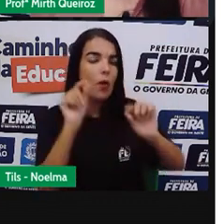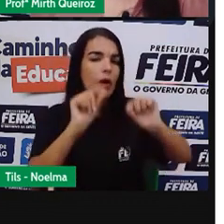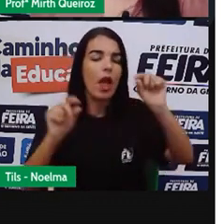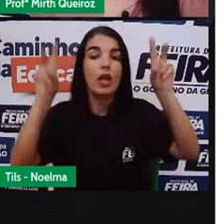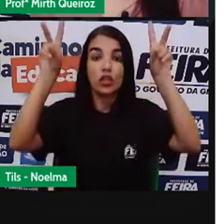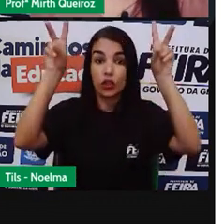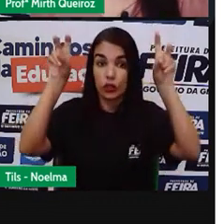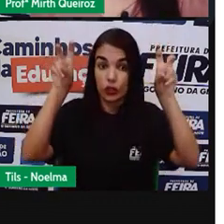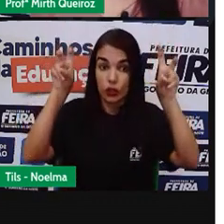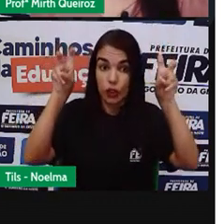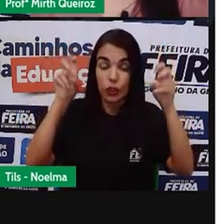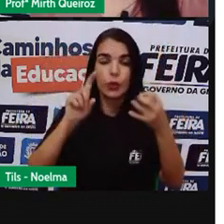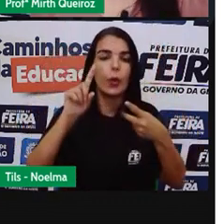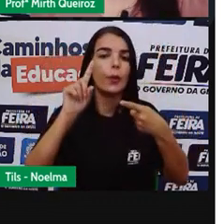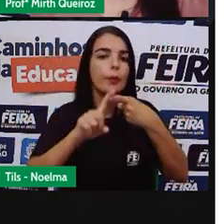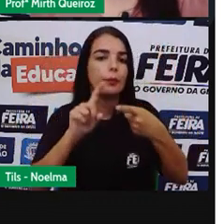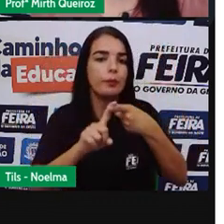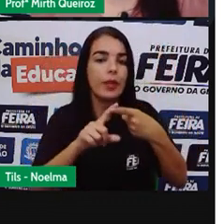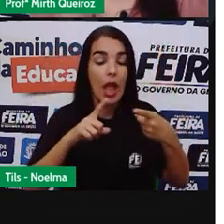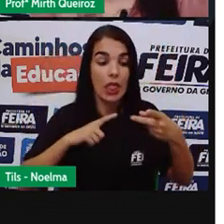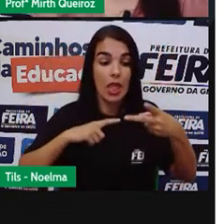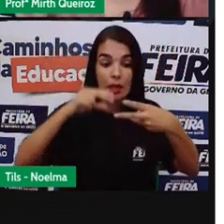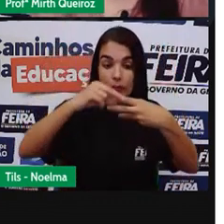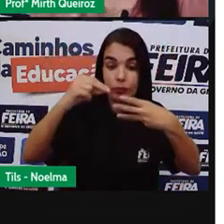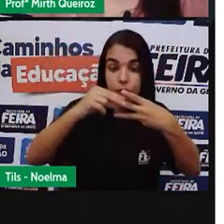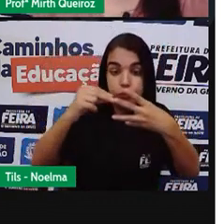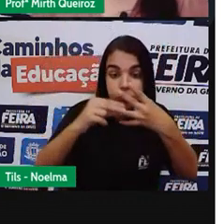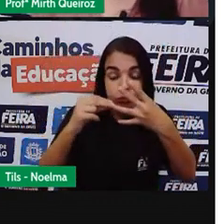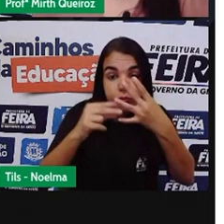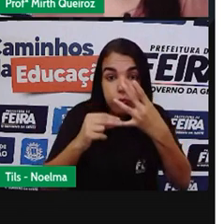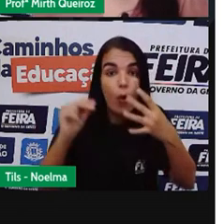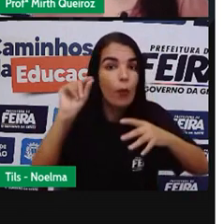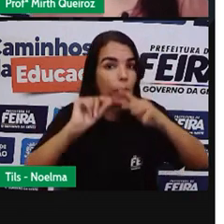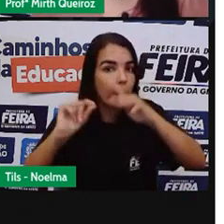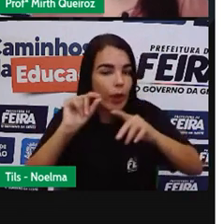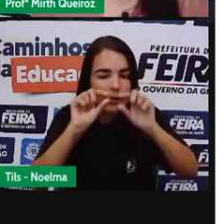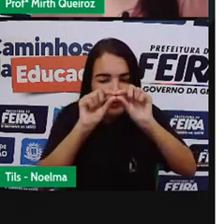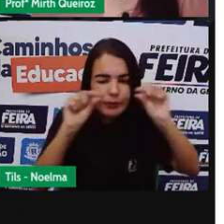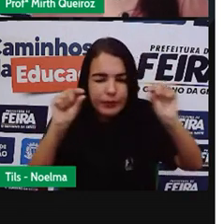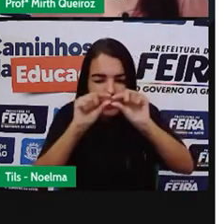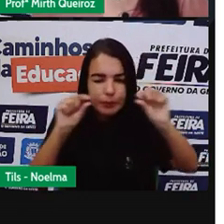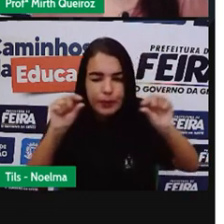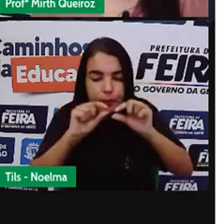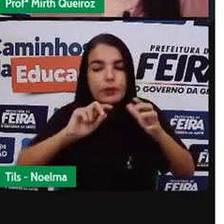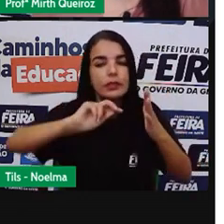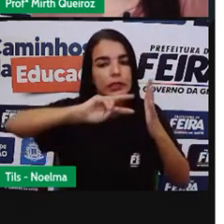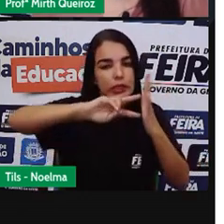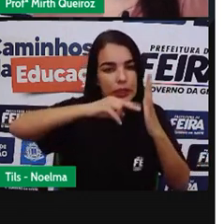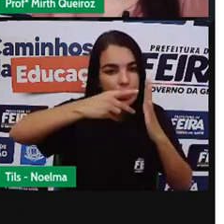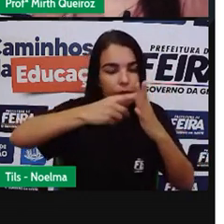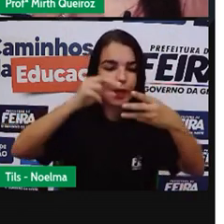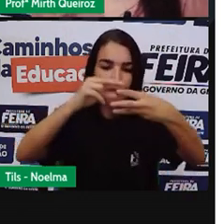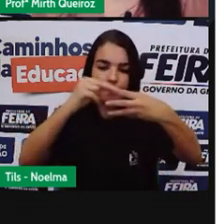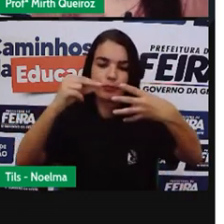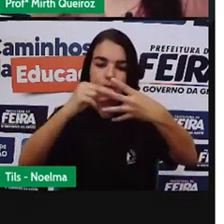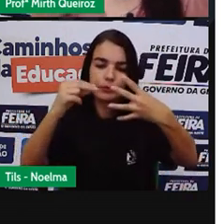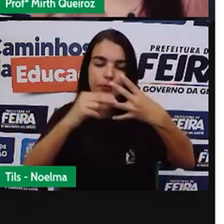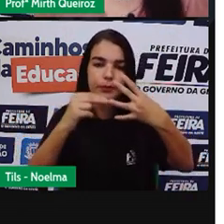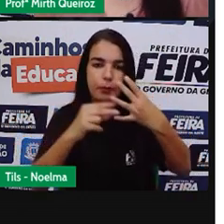Temos Versos Cada linha Do poema Representa um verso E cada